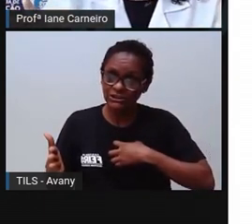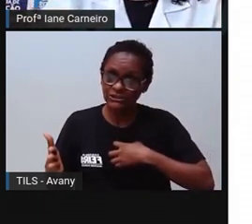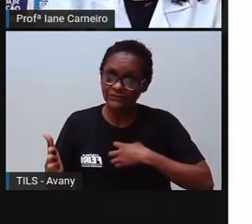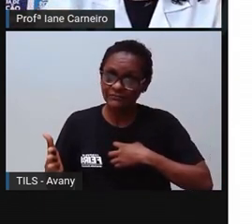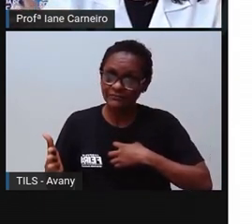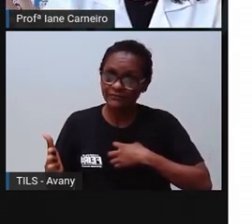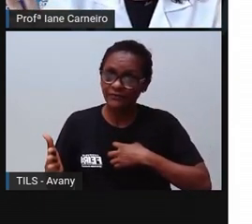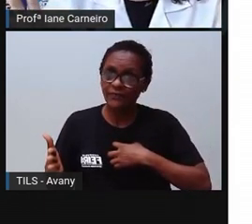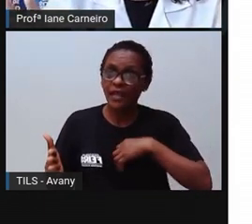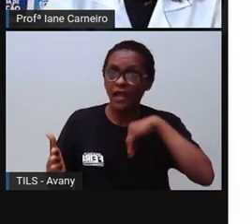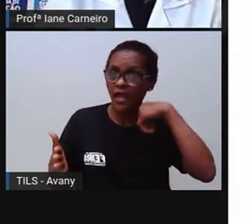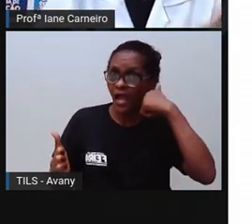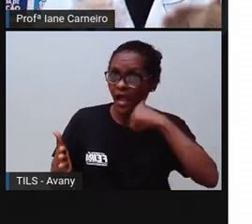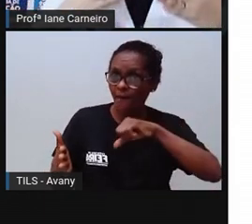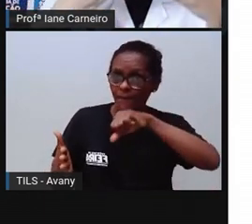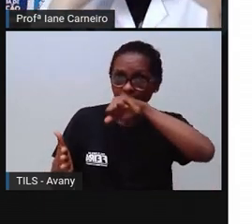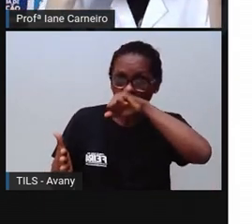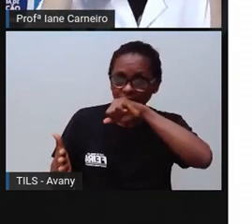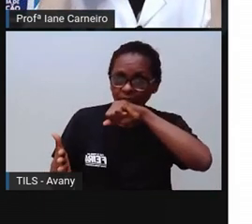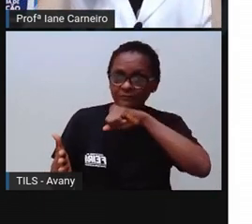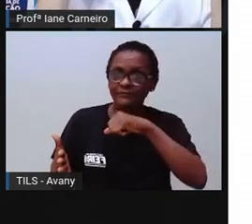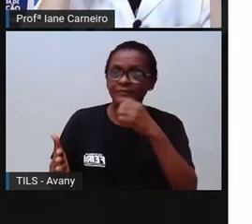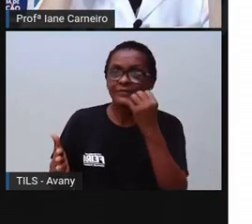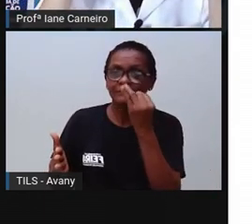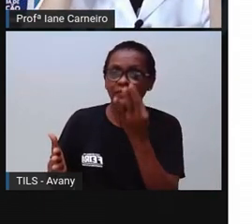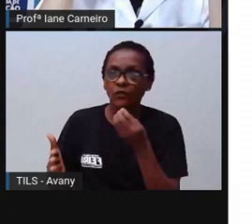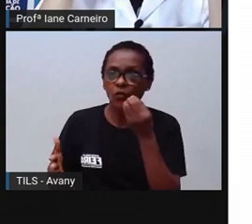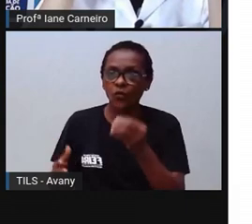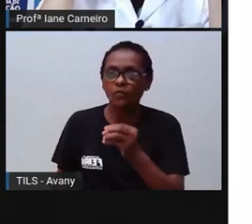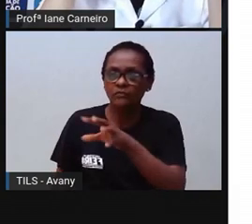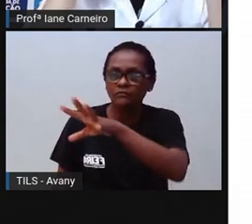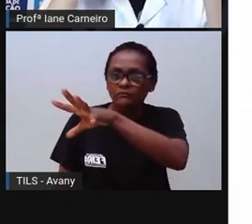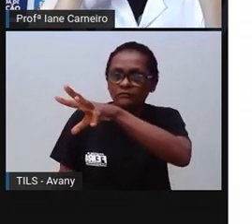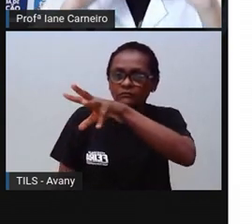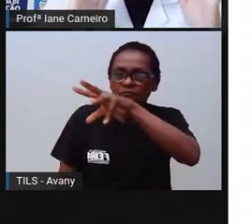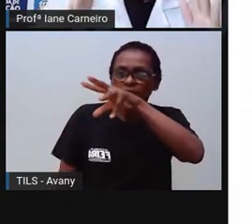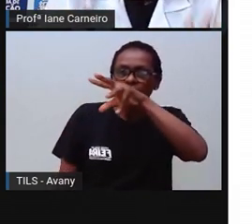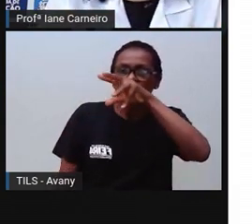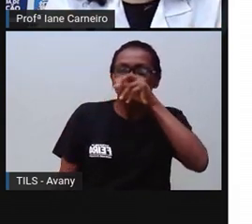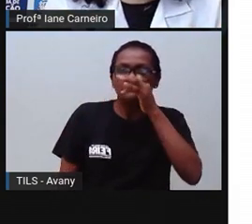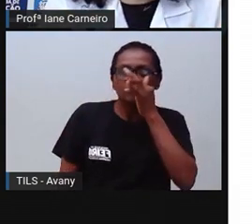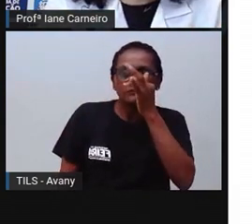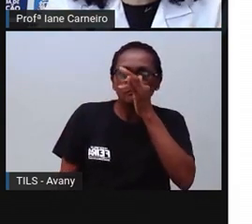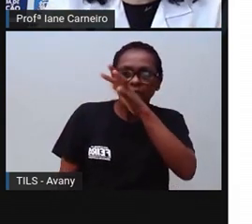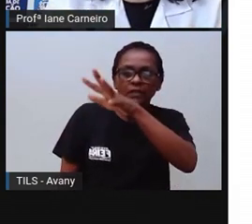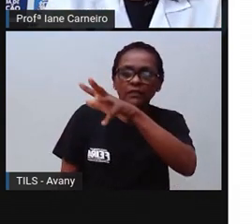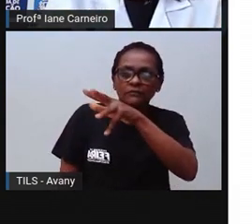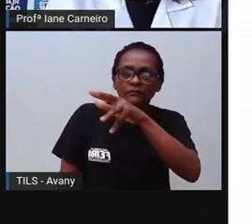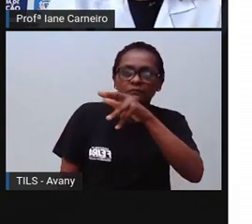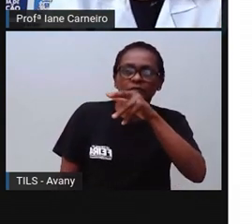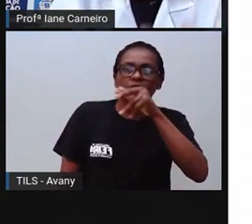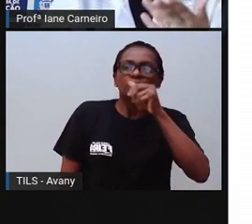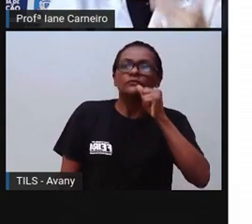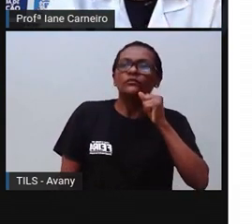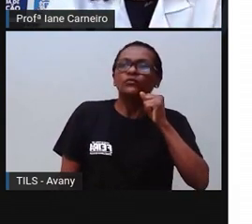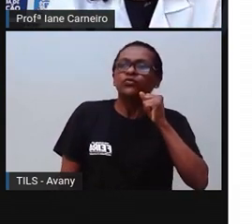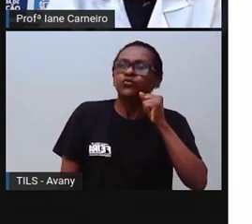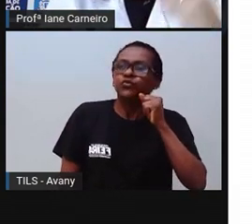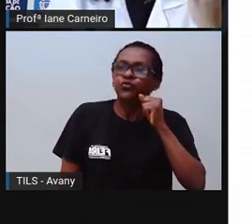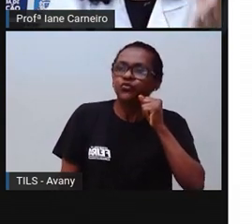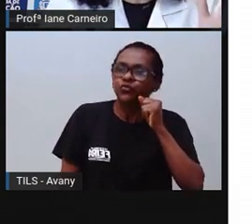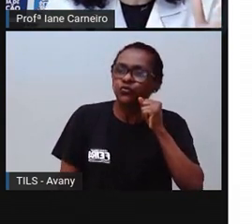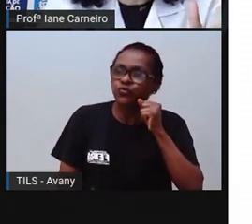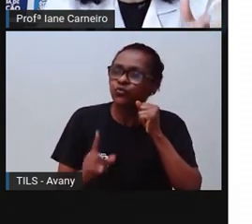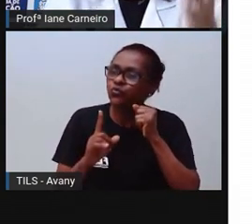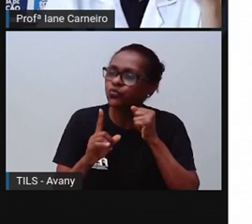cheirar a flor e a soprar a vela. Até se acalmar, né? Então desenhar ajuda.